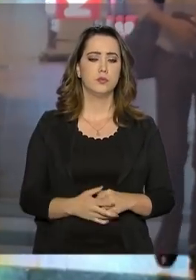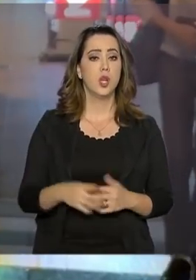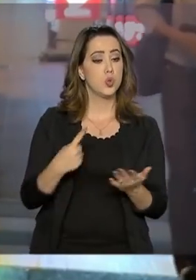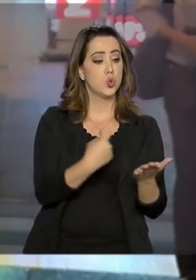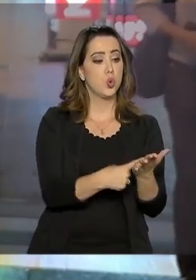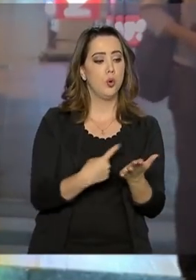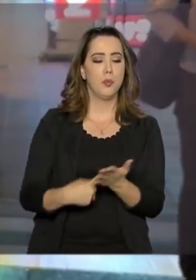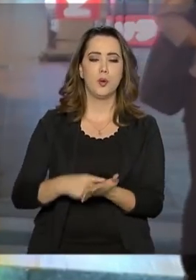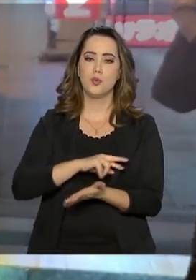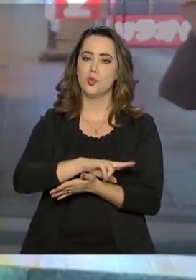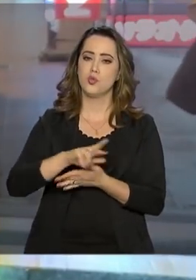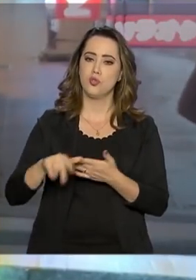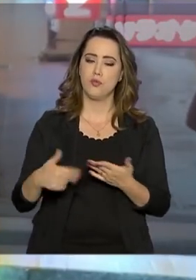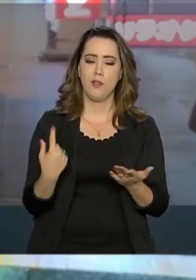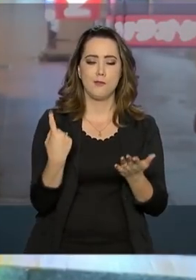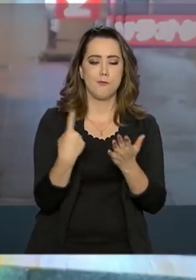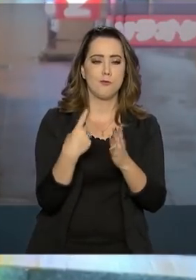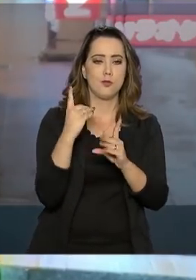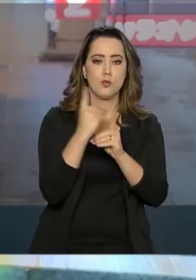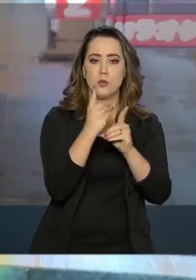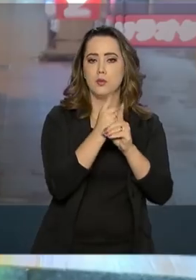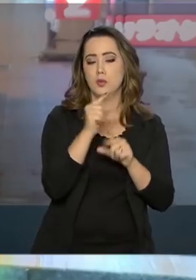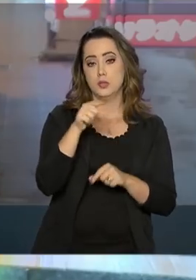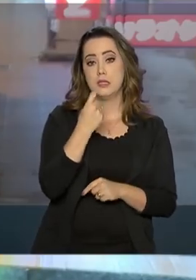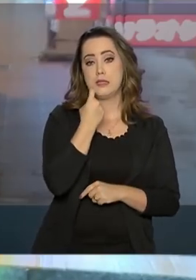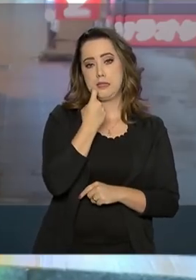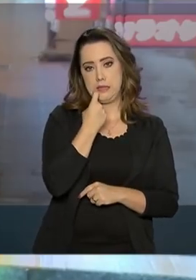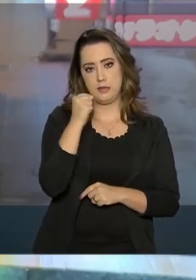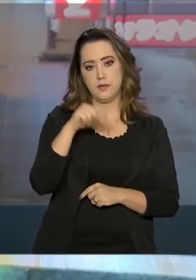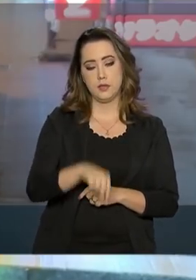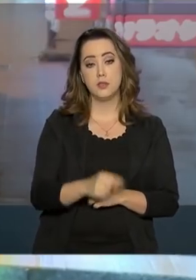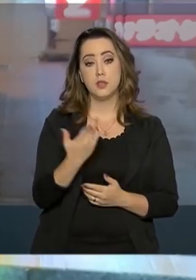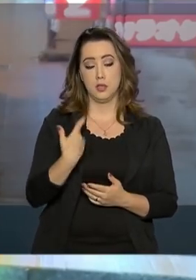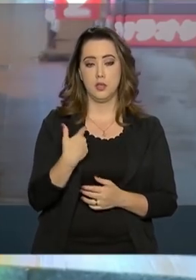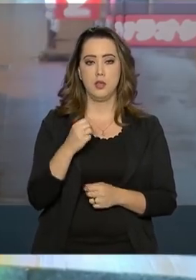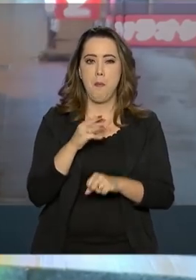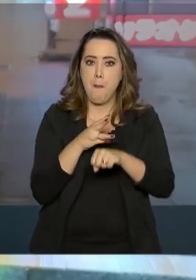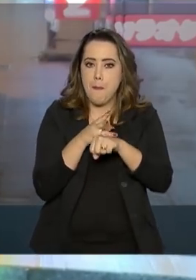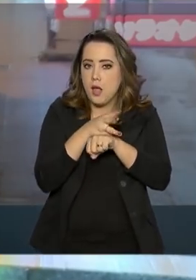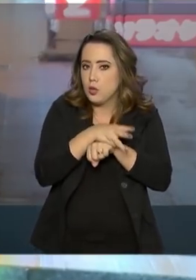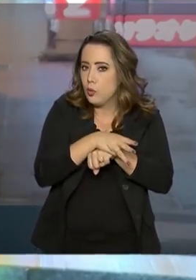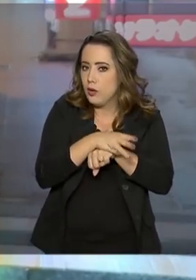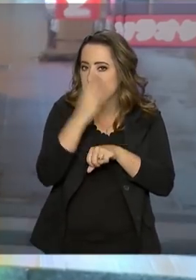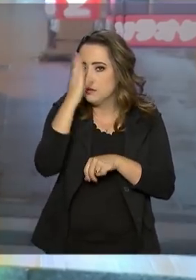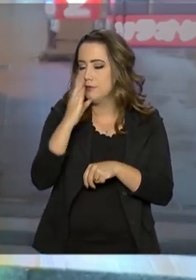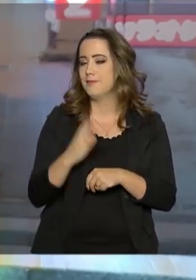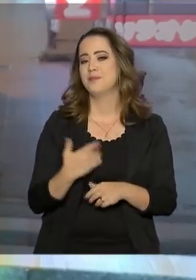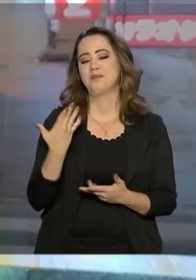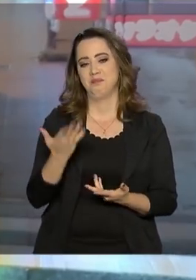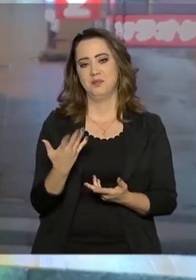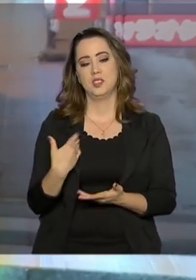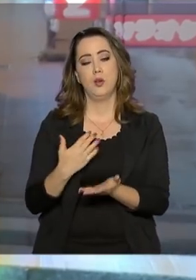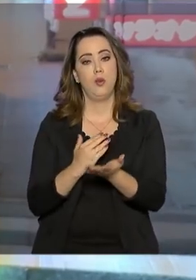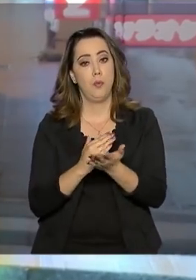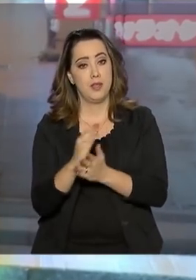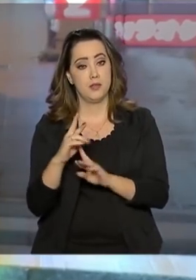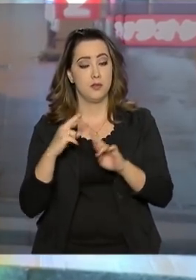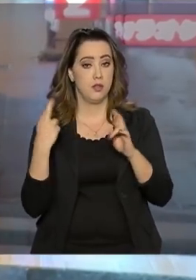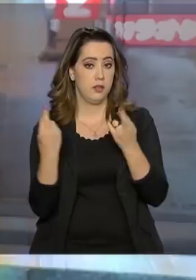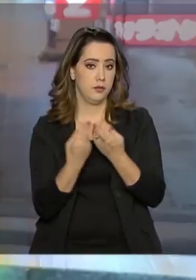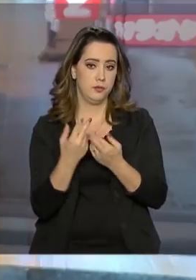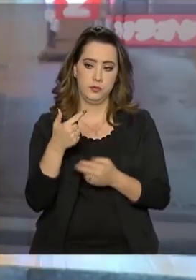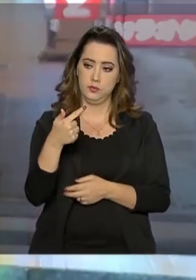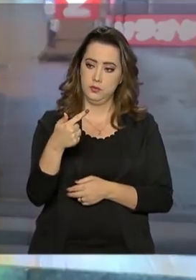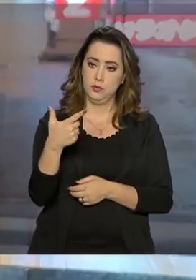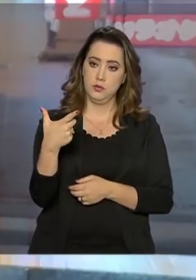começa cheia na sexta-feira aqui, madrugada, no Brasil. O presidente Jair Bolsonaro participa do início das reuniões do